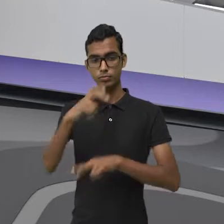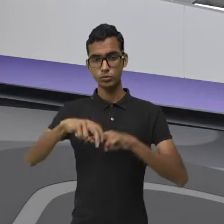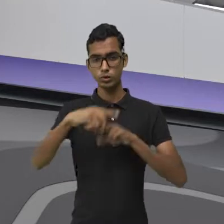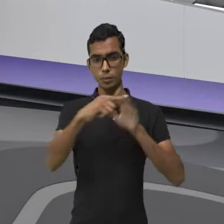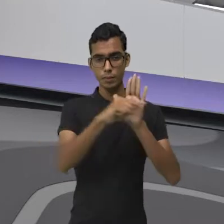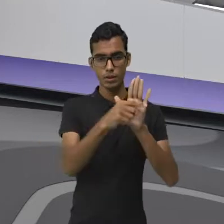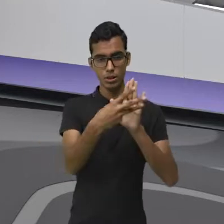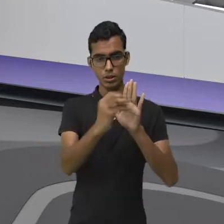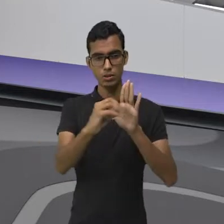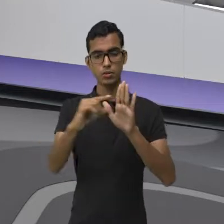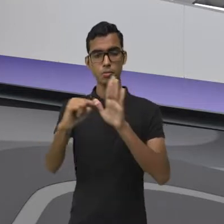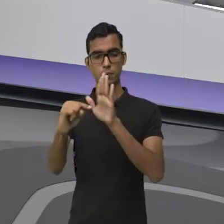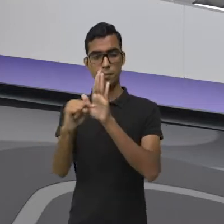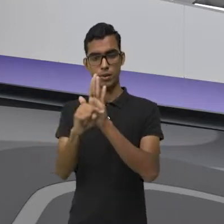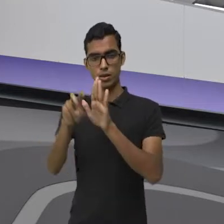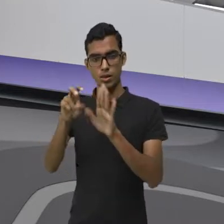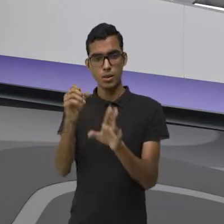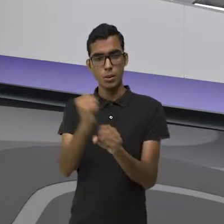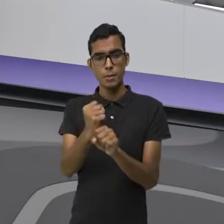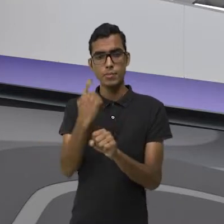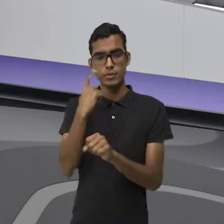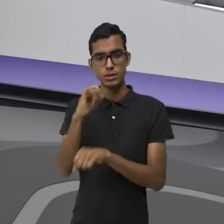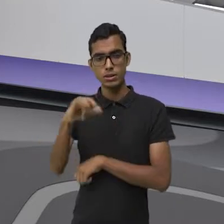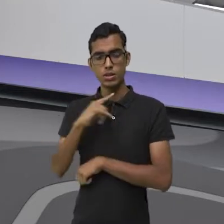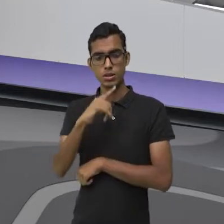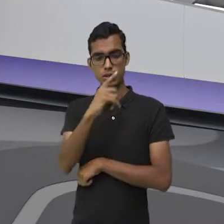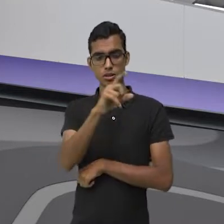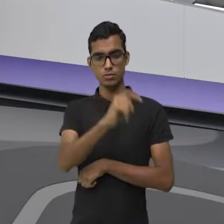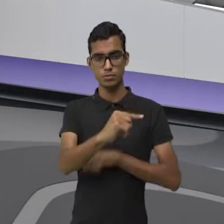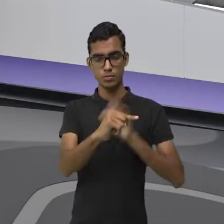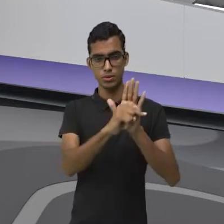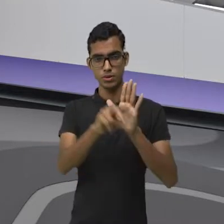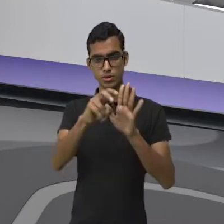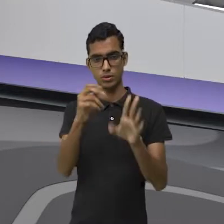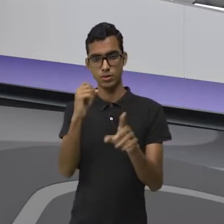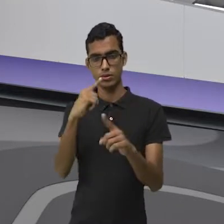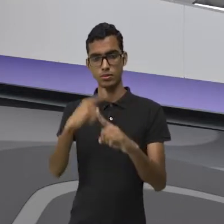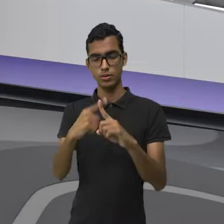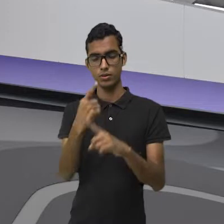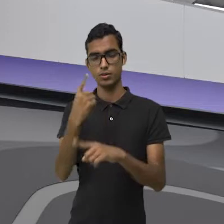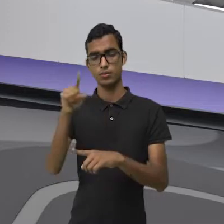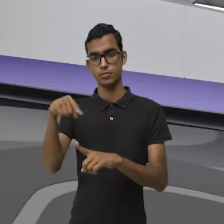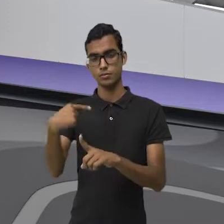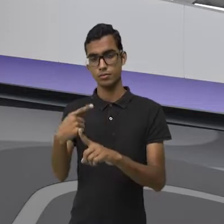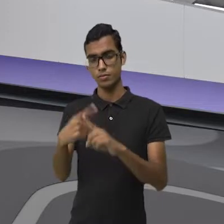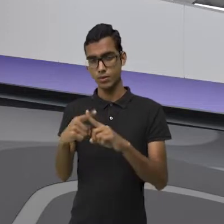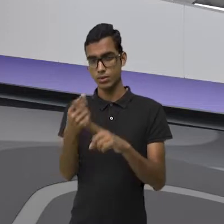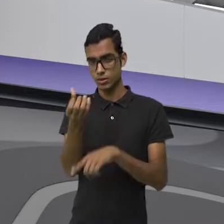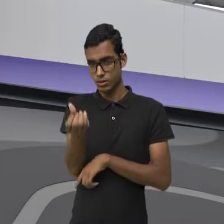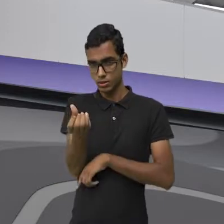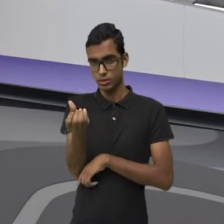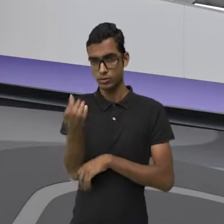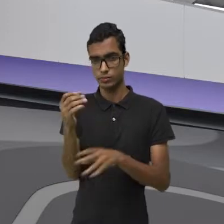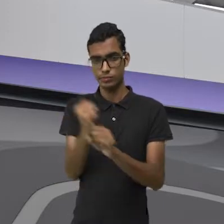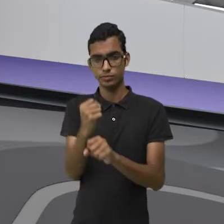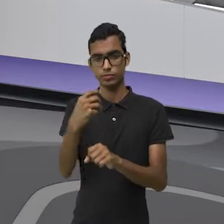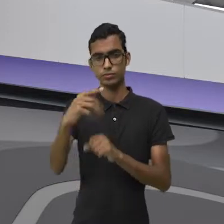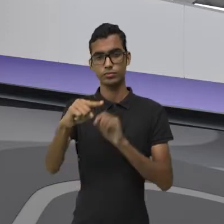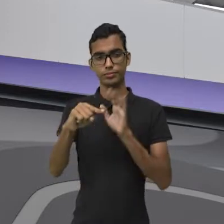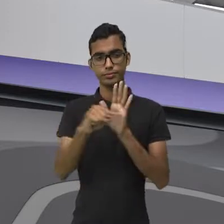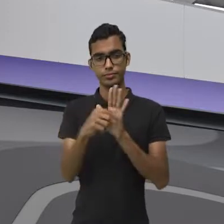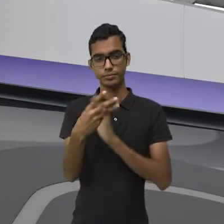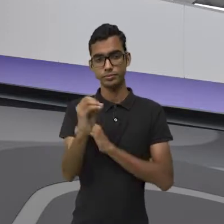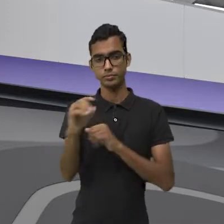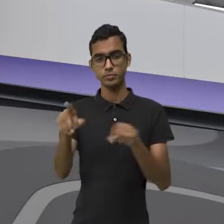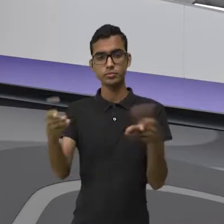Menos 5 vezes mais 6 dá menos 30. Certo? Olha no outro passo aí embaixo. Mais 30 dividido